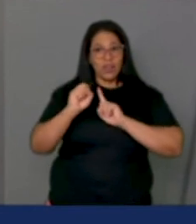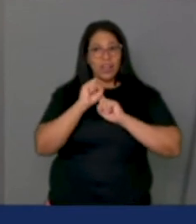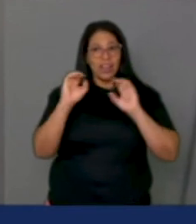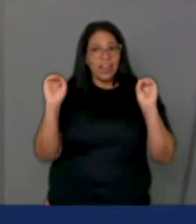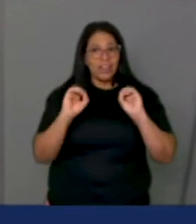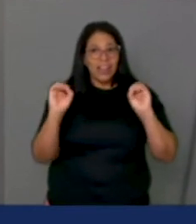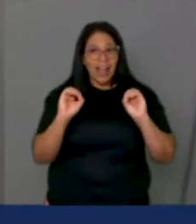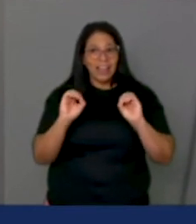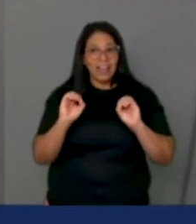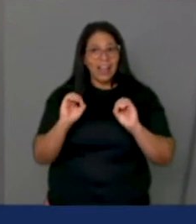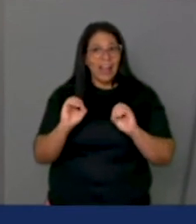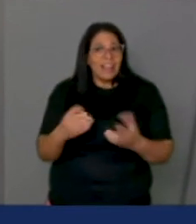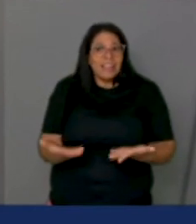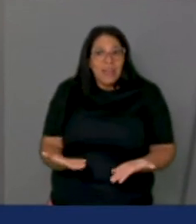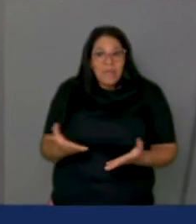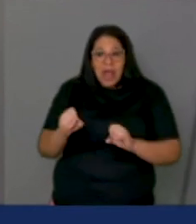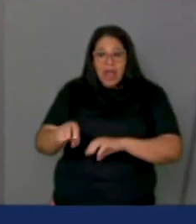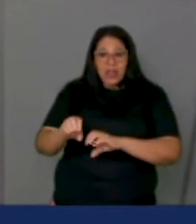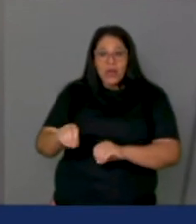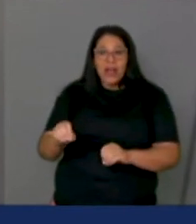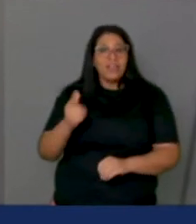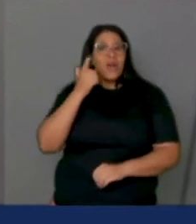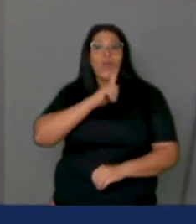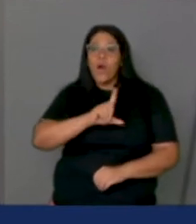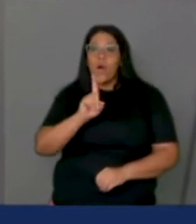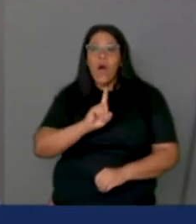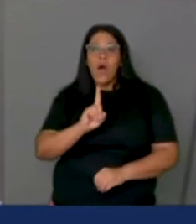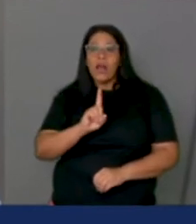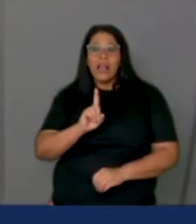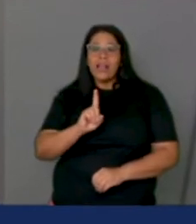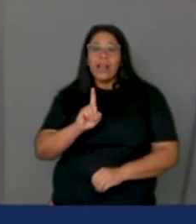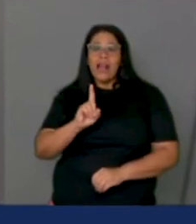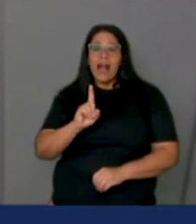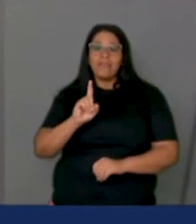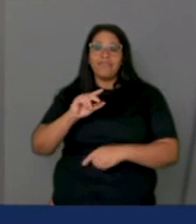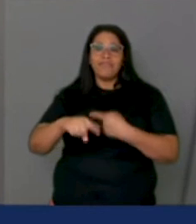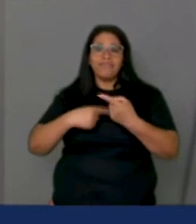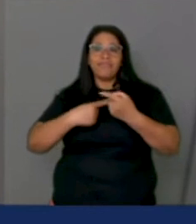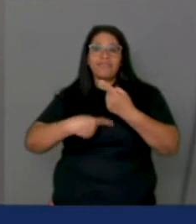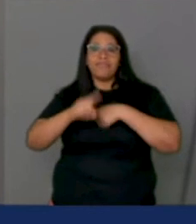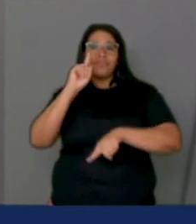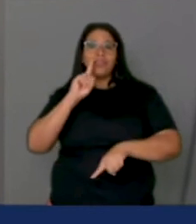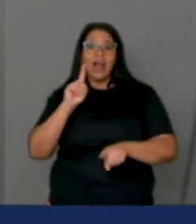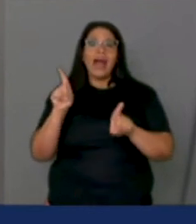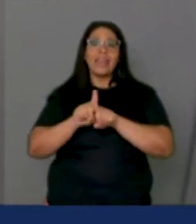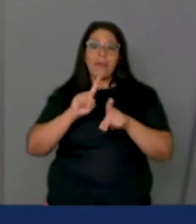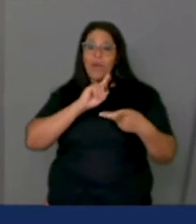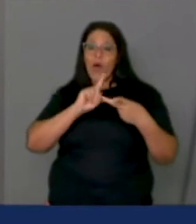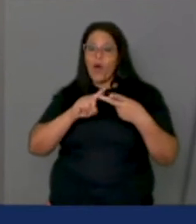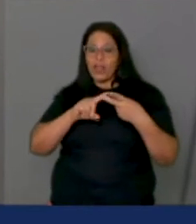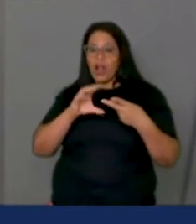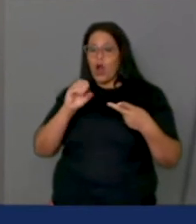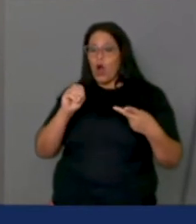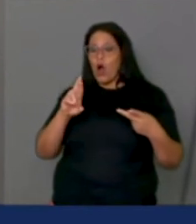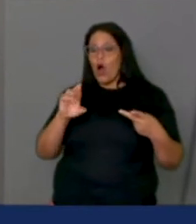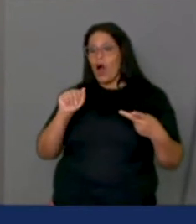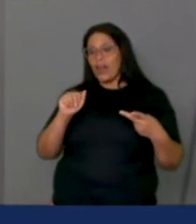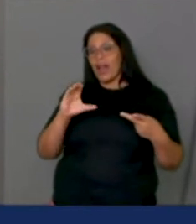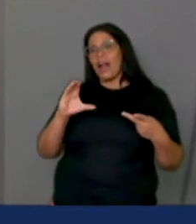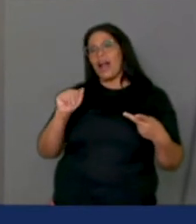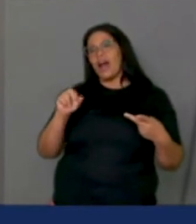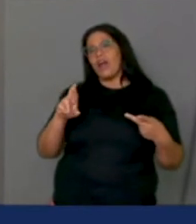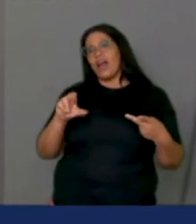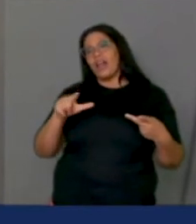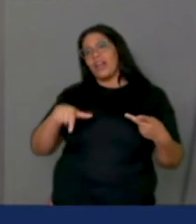sem ela, tampouco, a sociedade muda. Cora Coralina também homenageou as professoras.